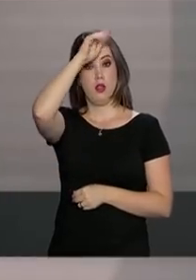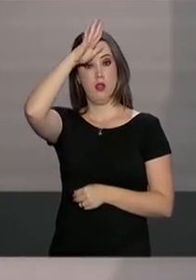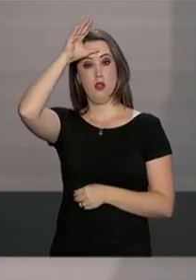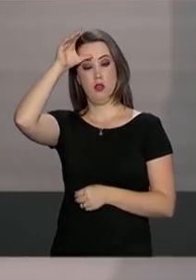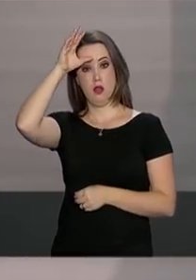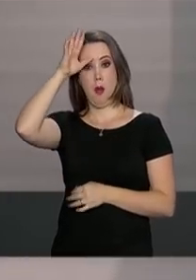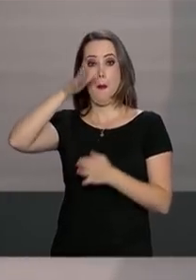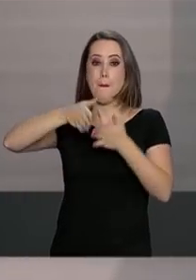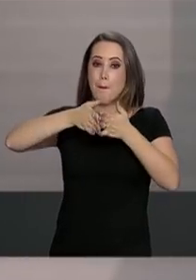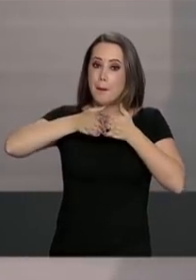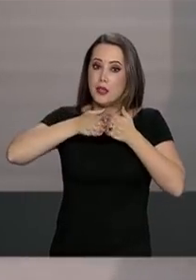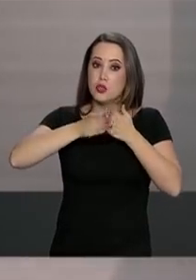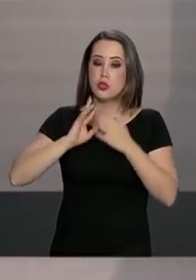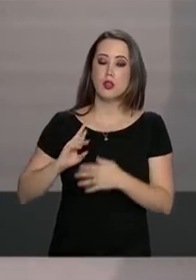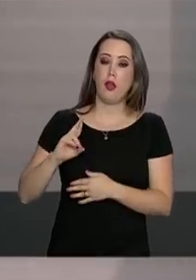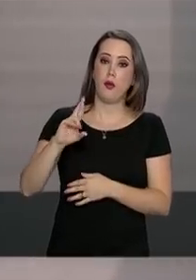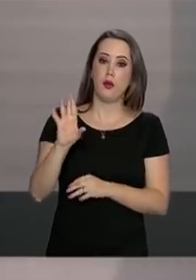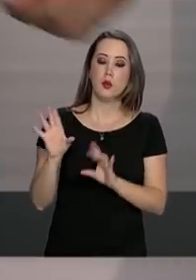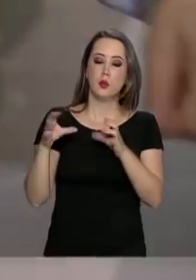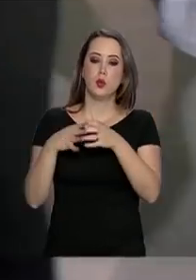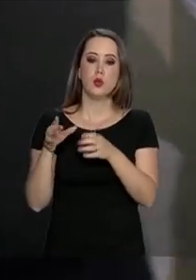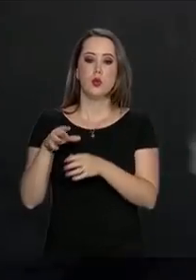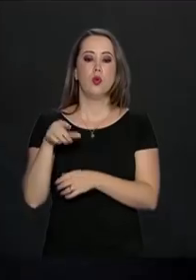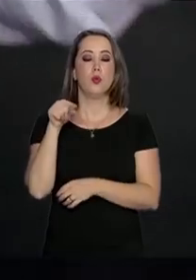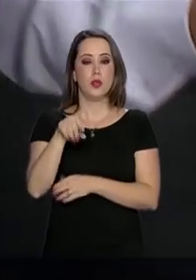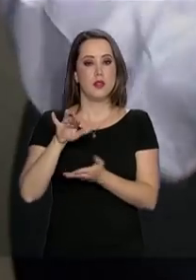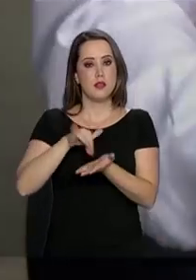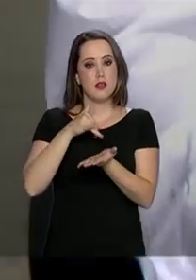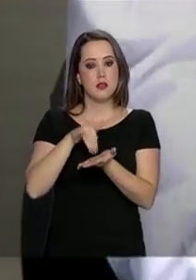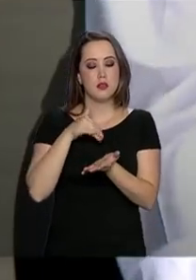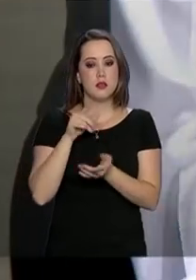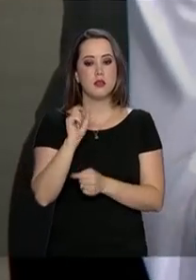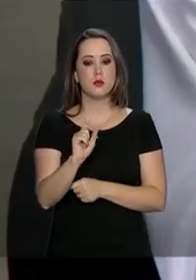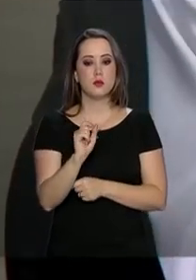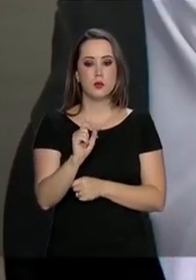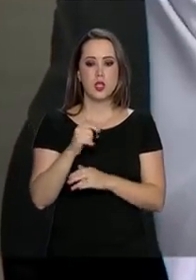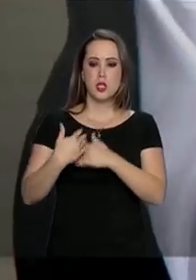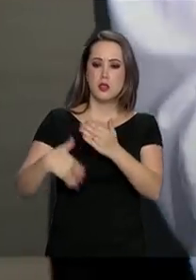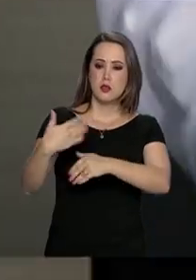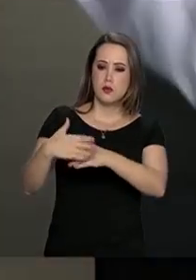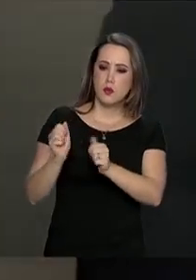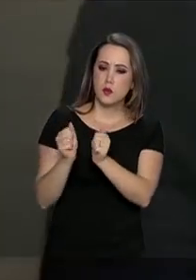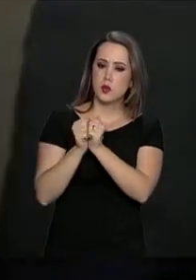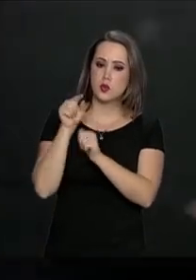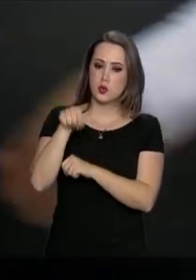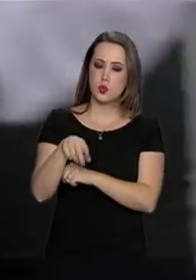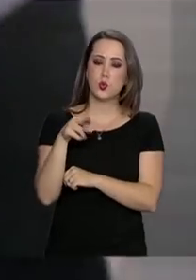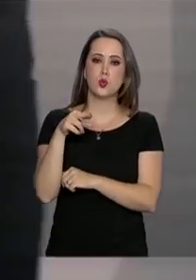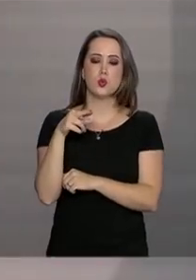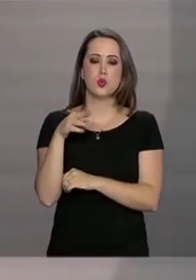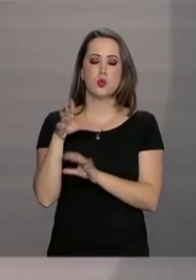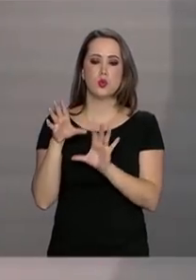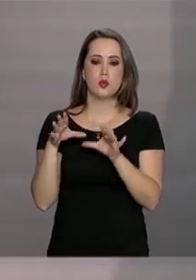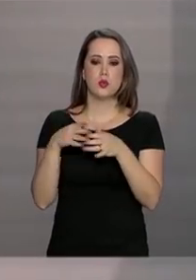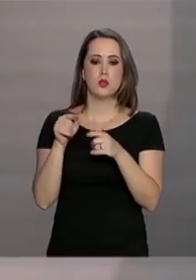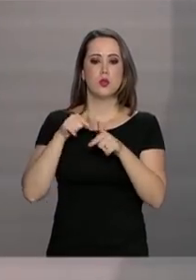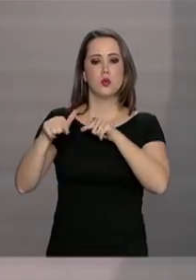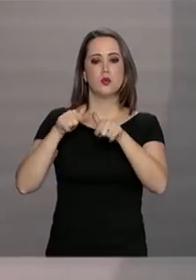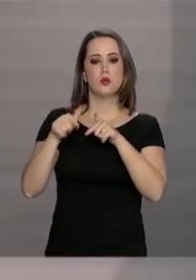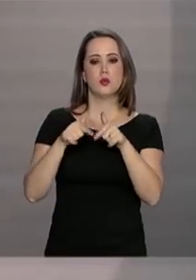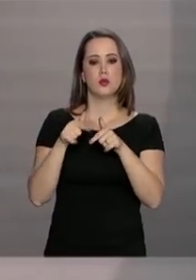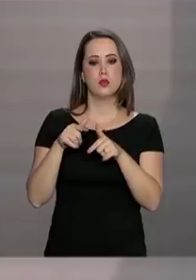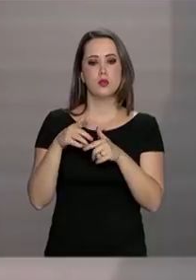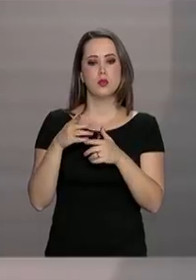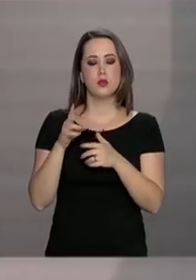Acionarei o responsável por essa secretaria para que desenvolva junto a essas professoras um trabalho